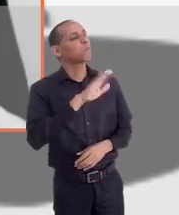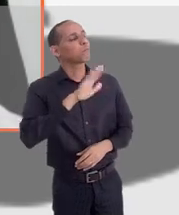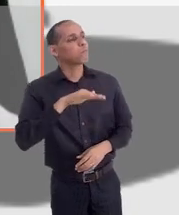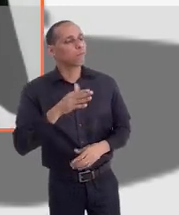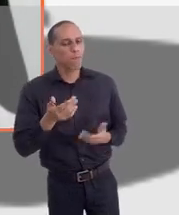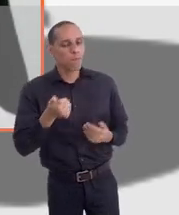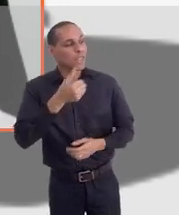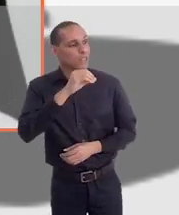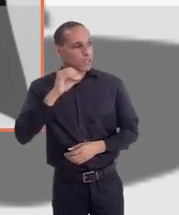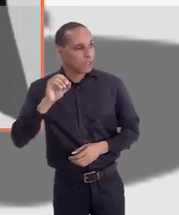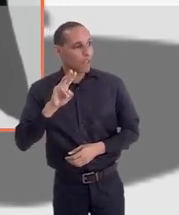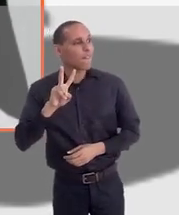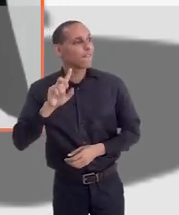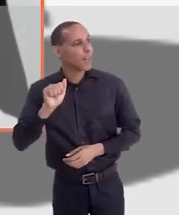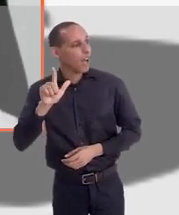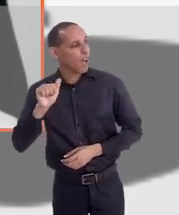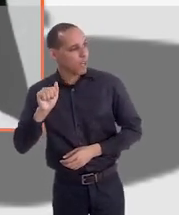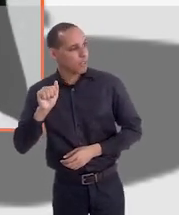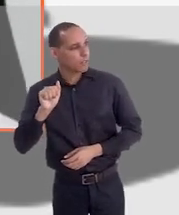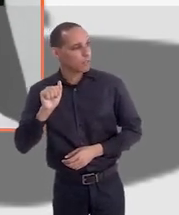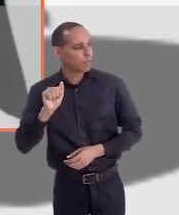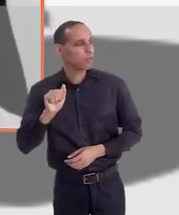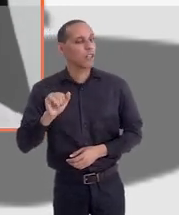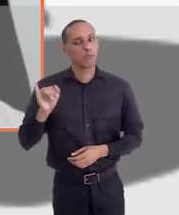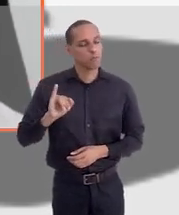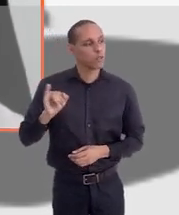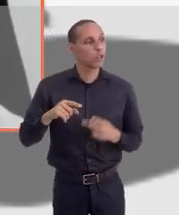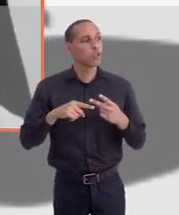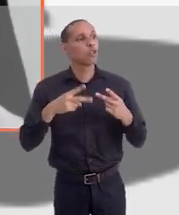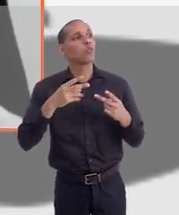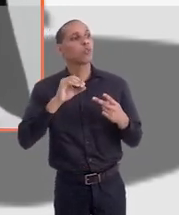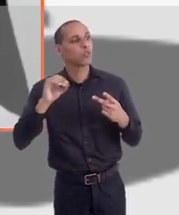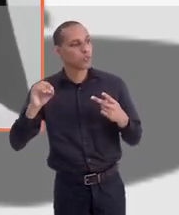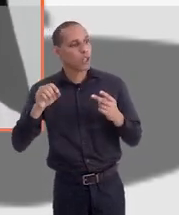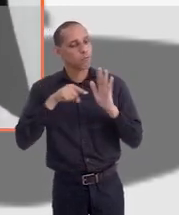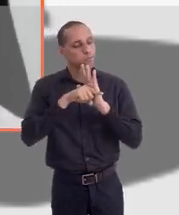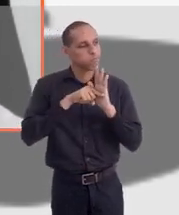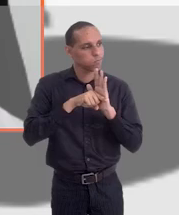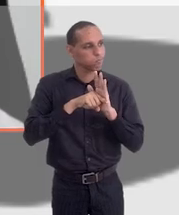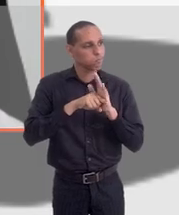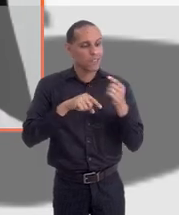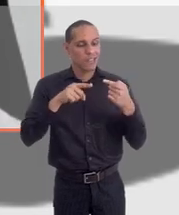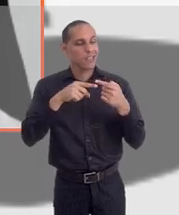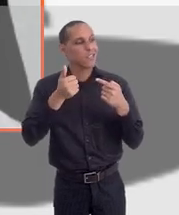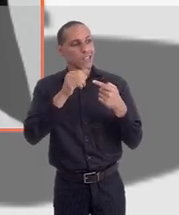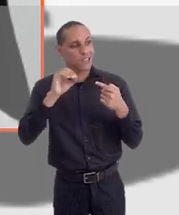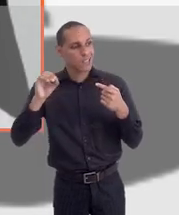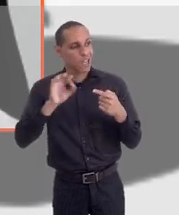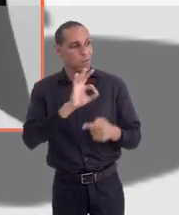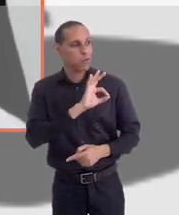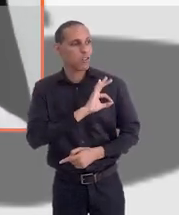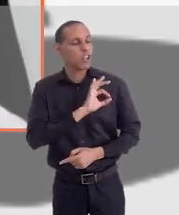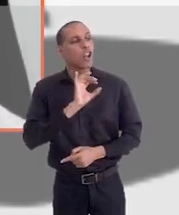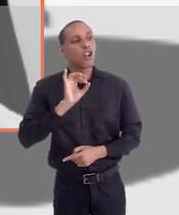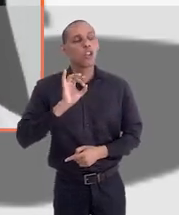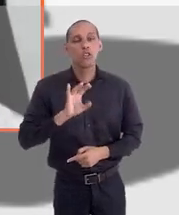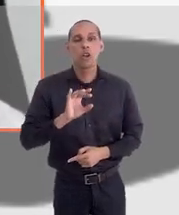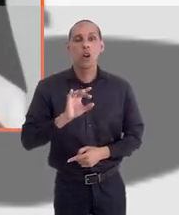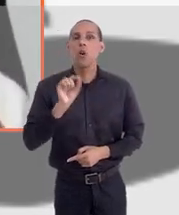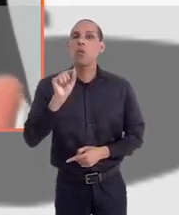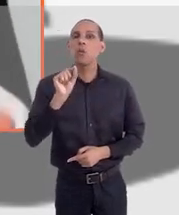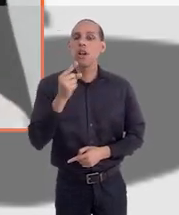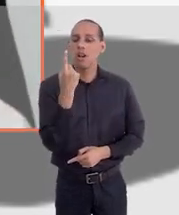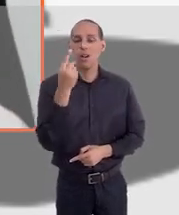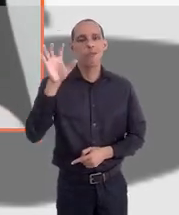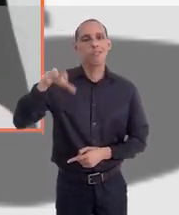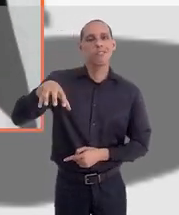ó. São 100 vagas para inspetor, 200 para investigador de provimento imediato. 100 vagas de policiais são para apenas